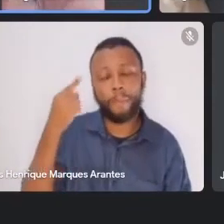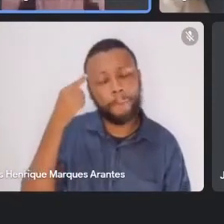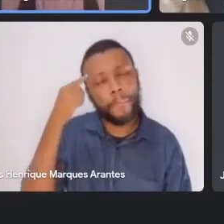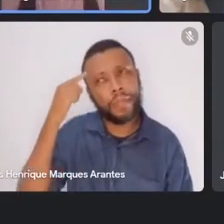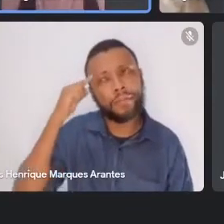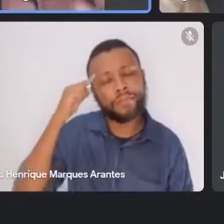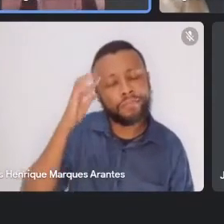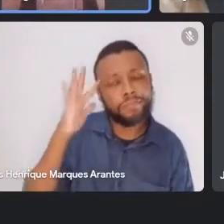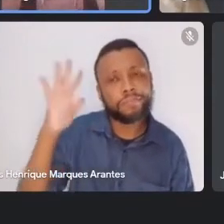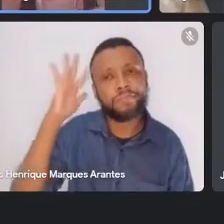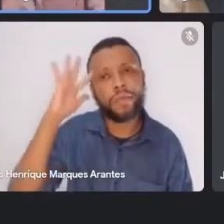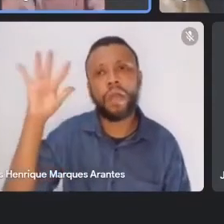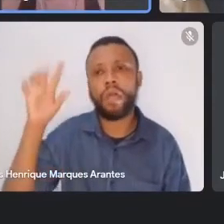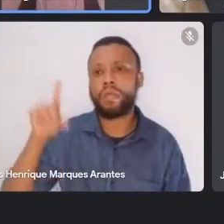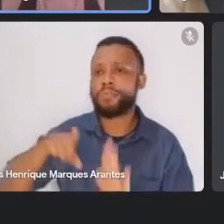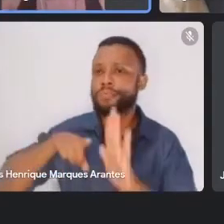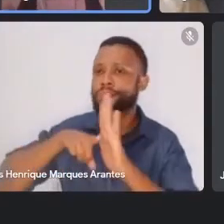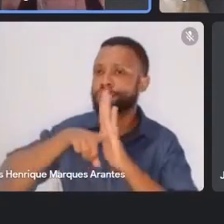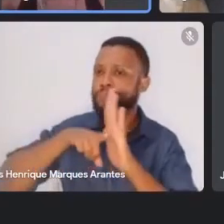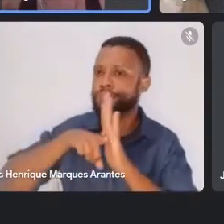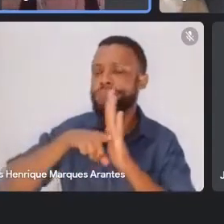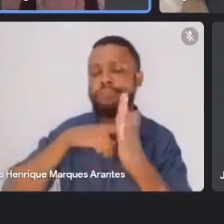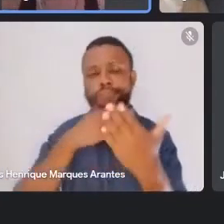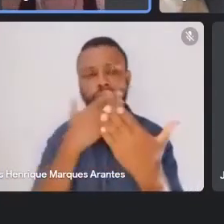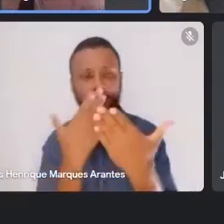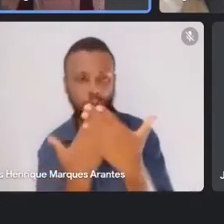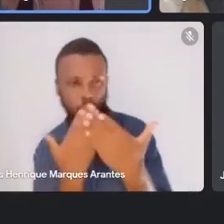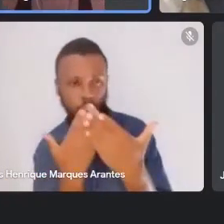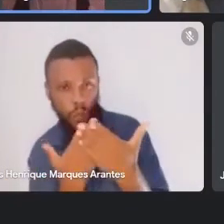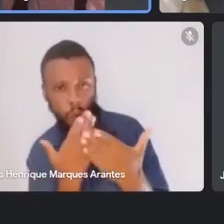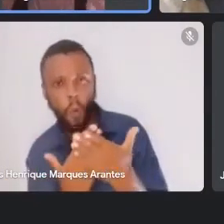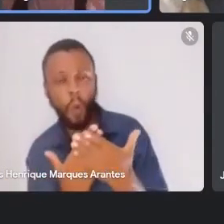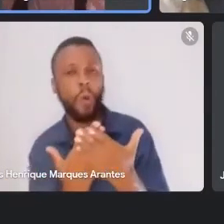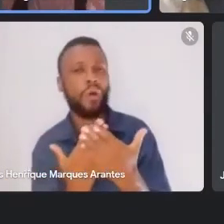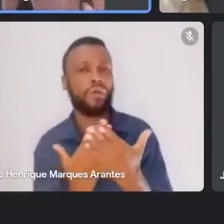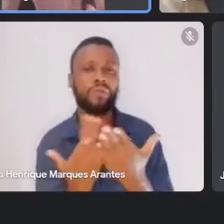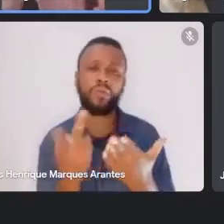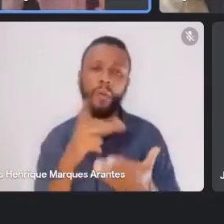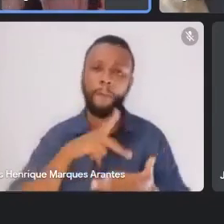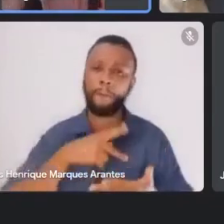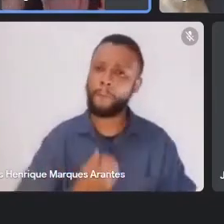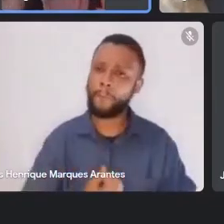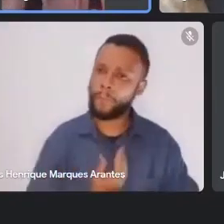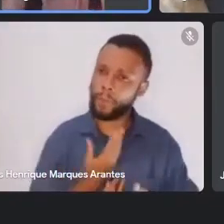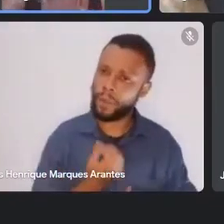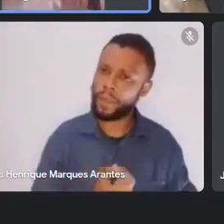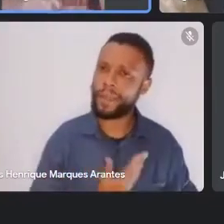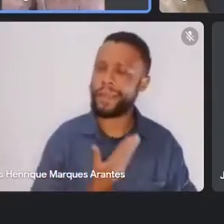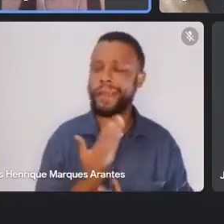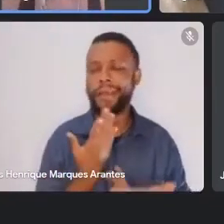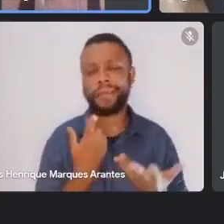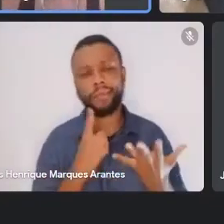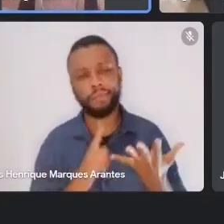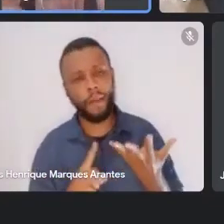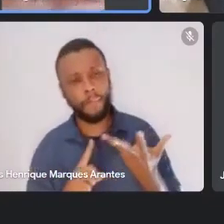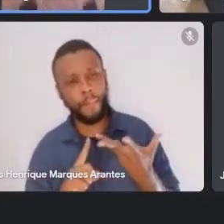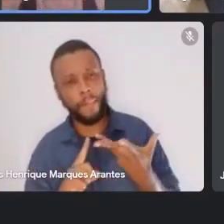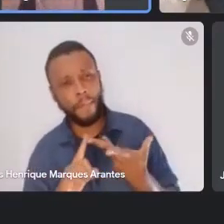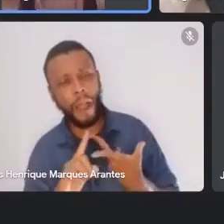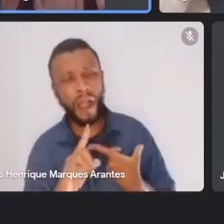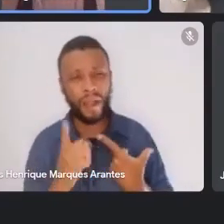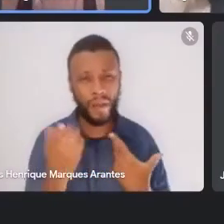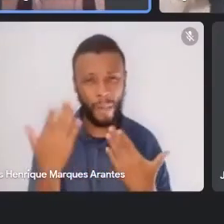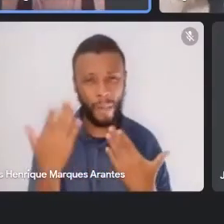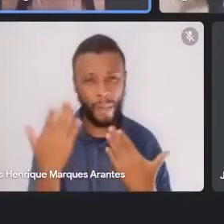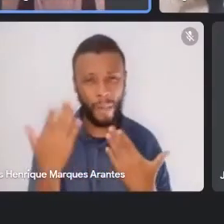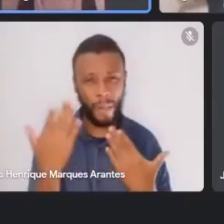estudioso, geógrafo, sei lá mais o que, é um poeta, um psicólogo, eu acho